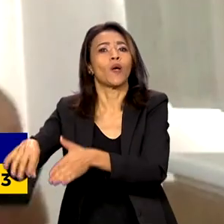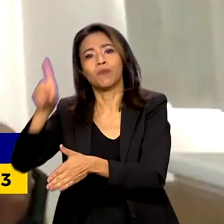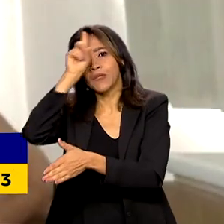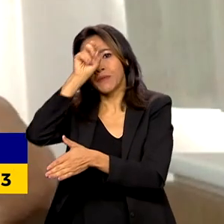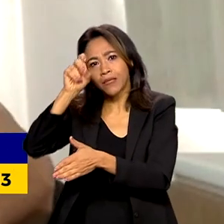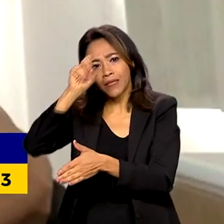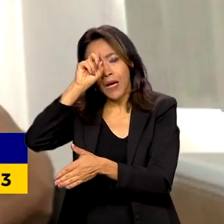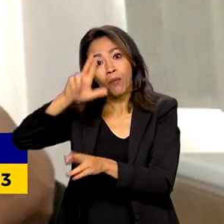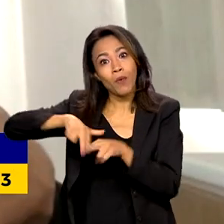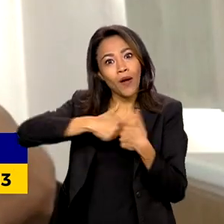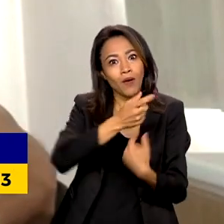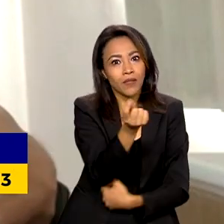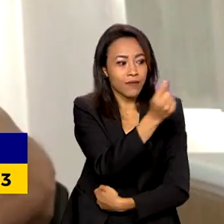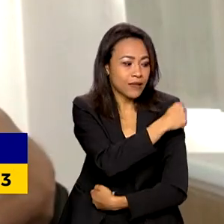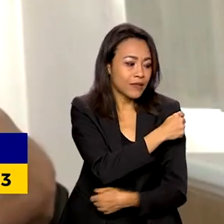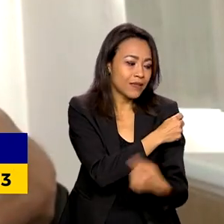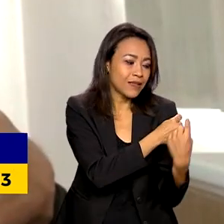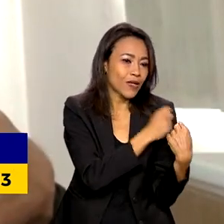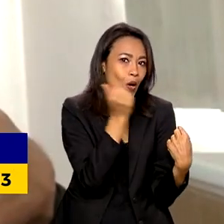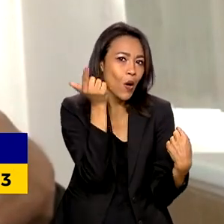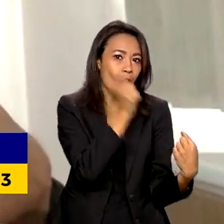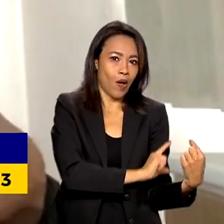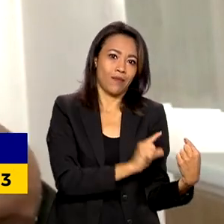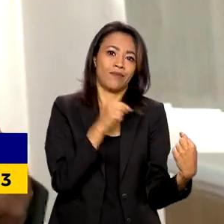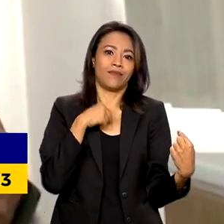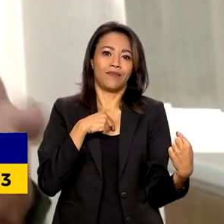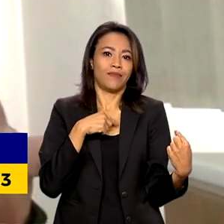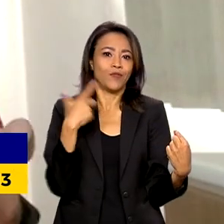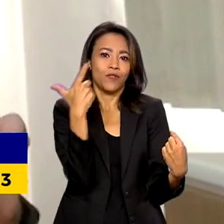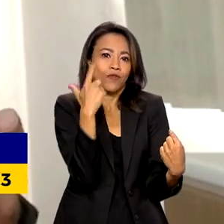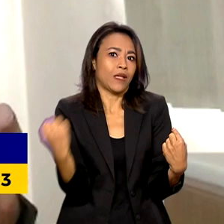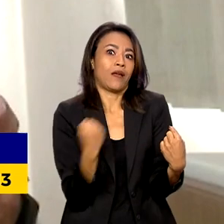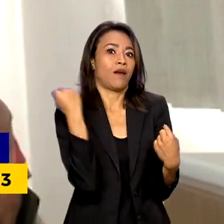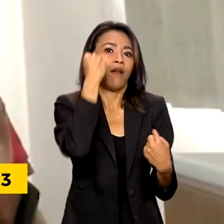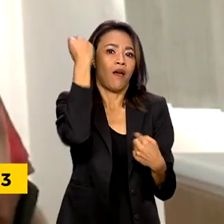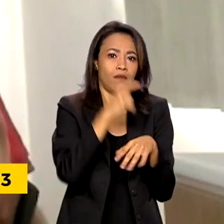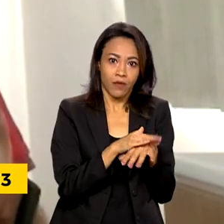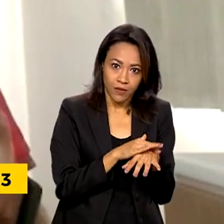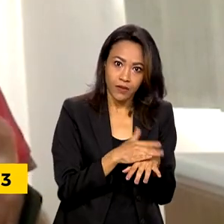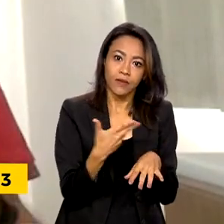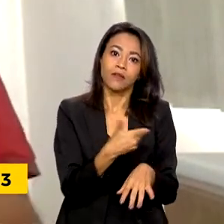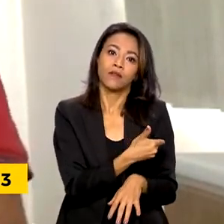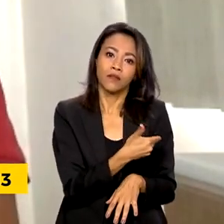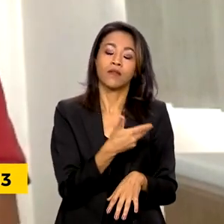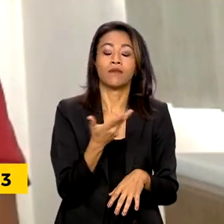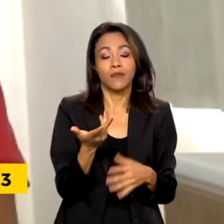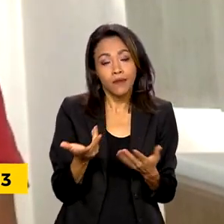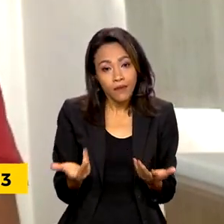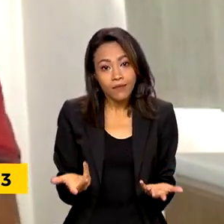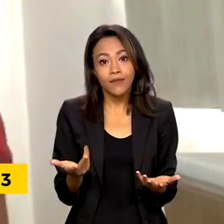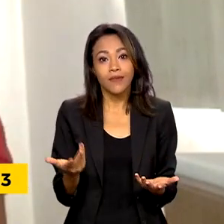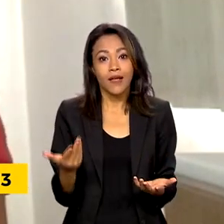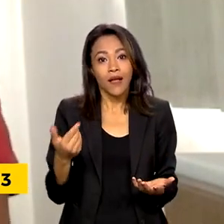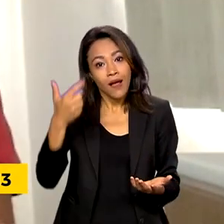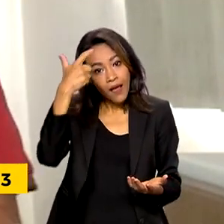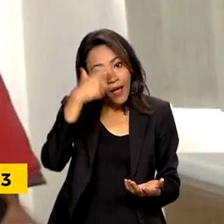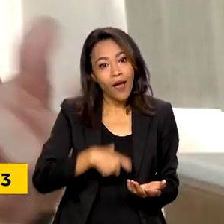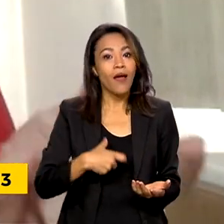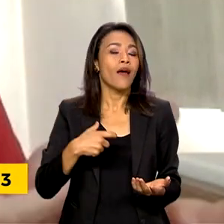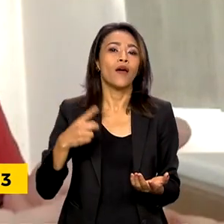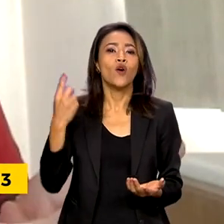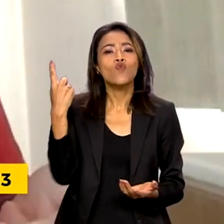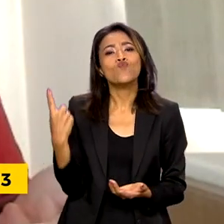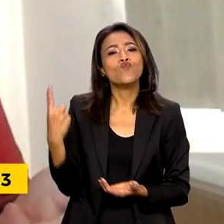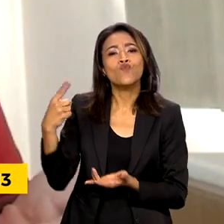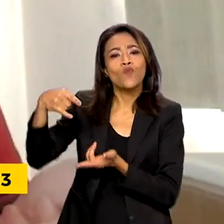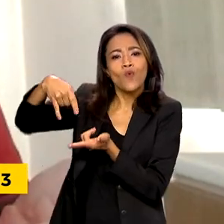função da vacina ter feito seu efeito protetor, é um leito de hospital